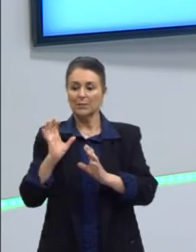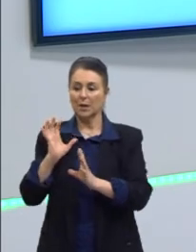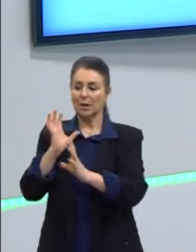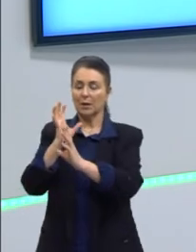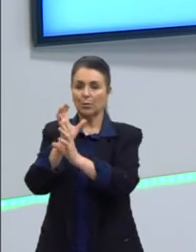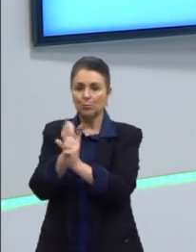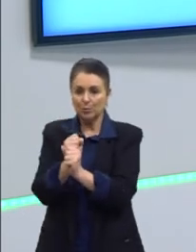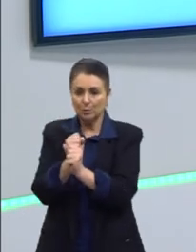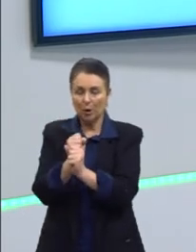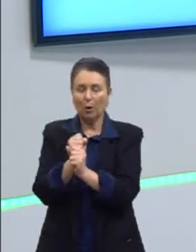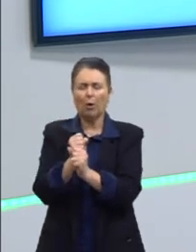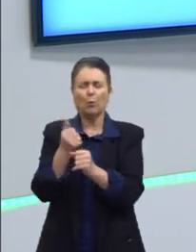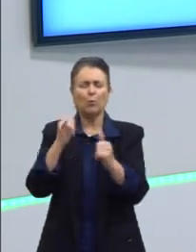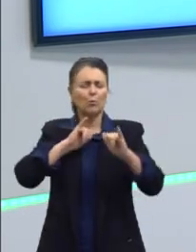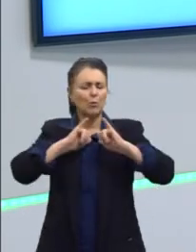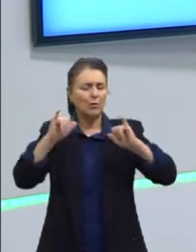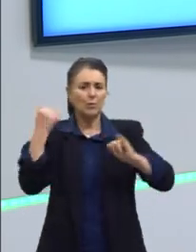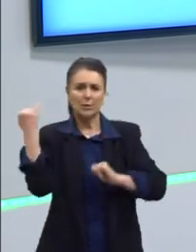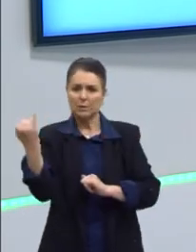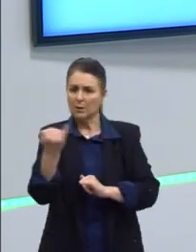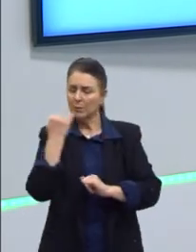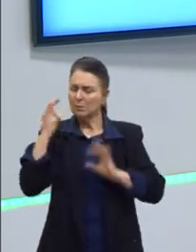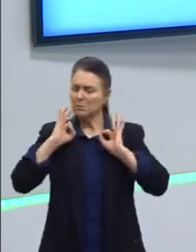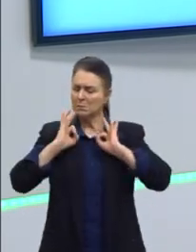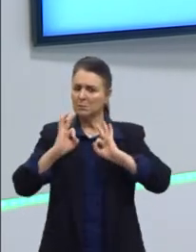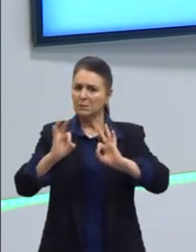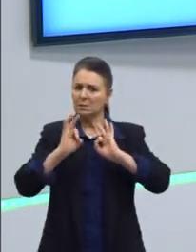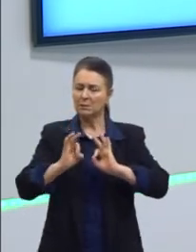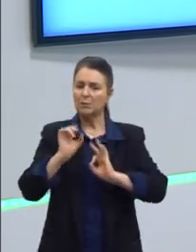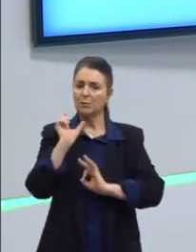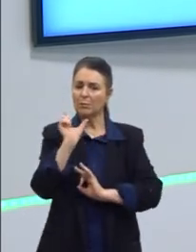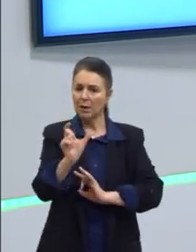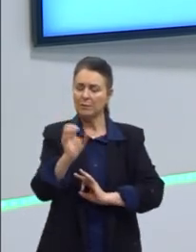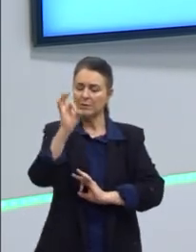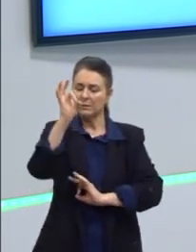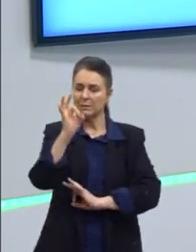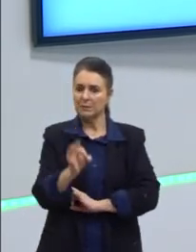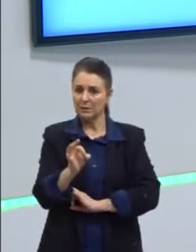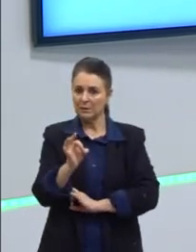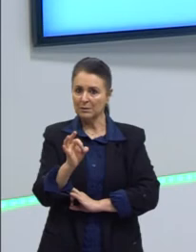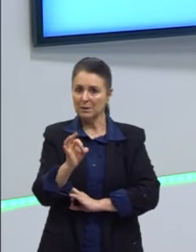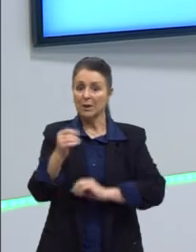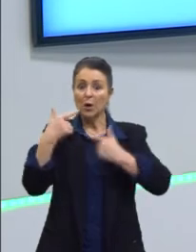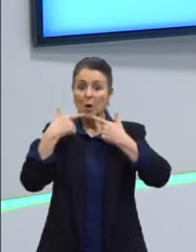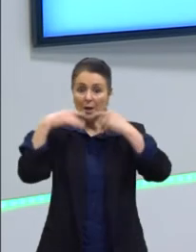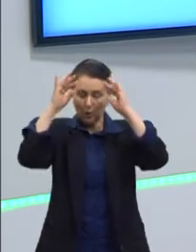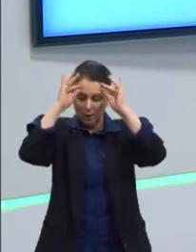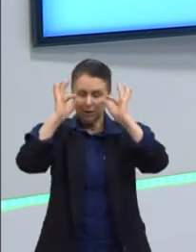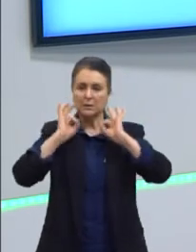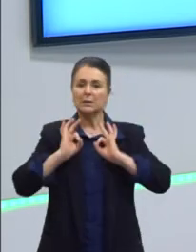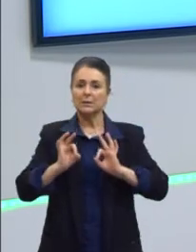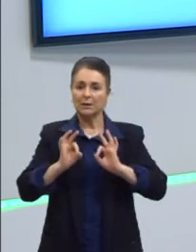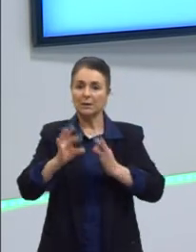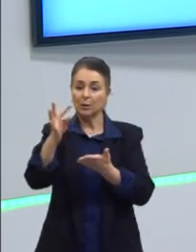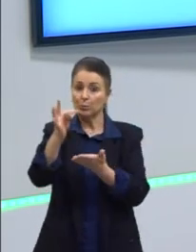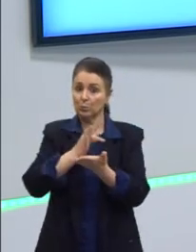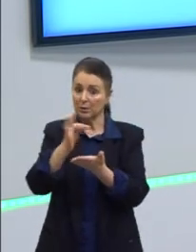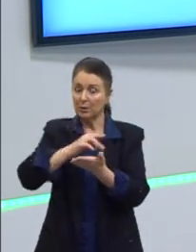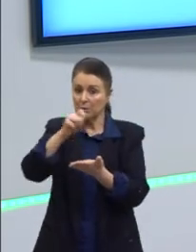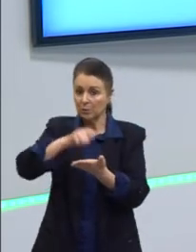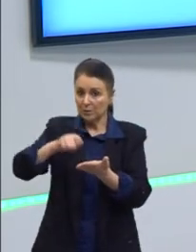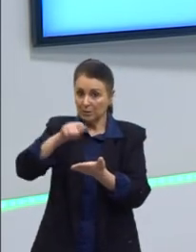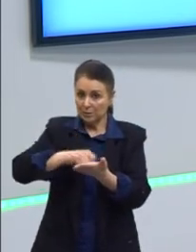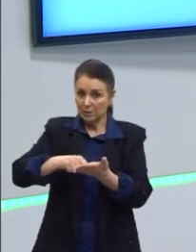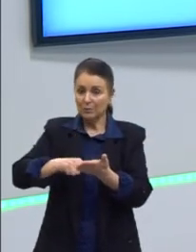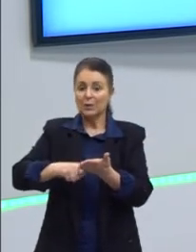amarradinha nas informações perfeita com as palavras adequadas, com a linguagem adequada do texto escrito, do